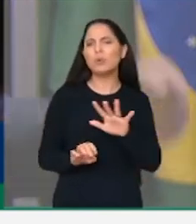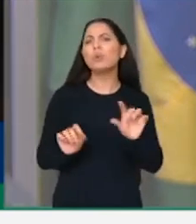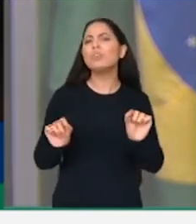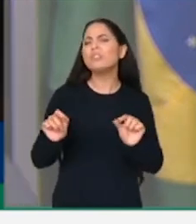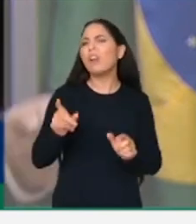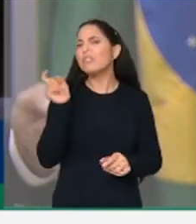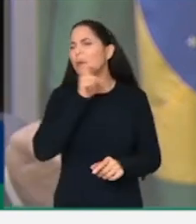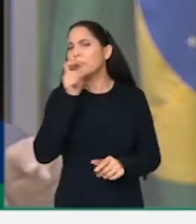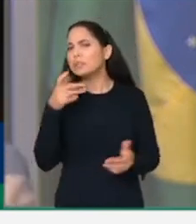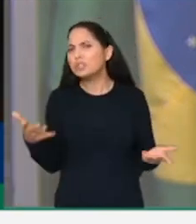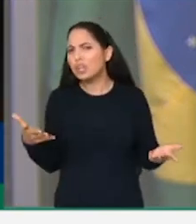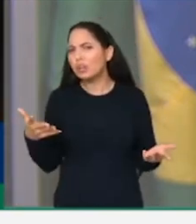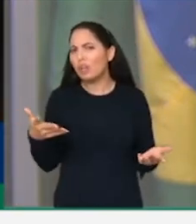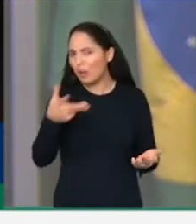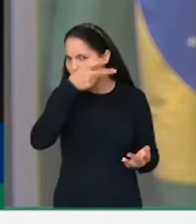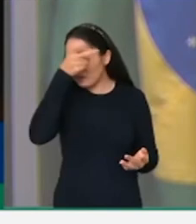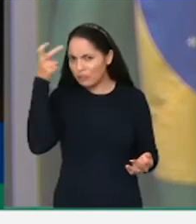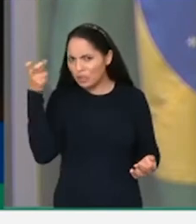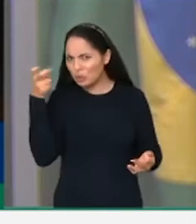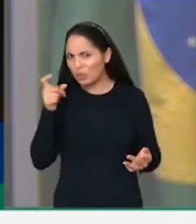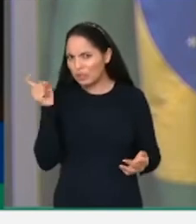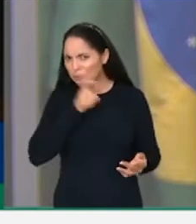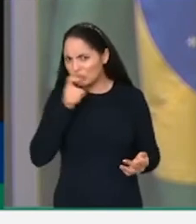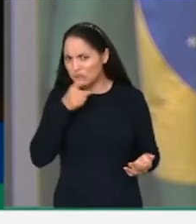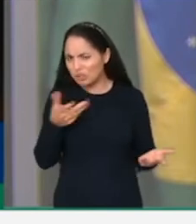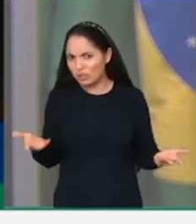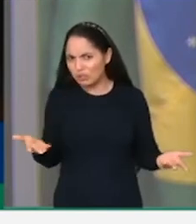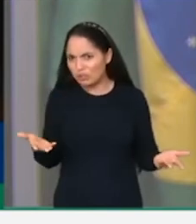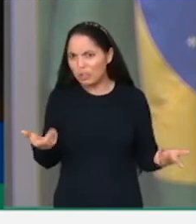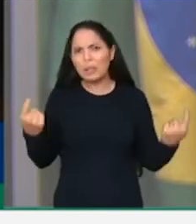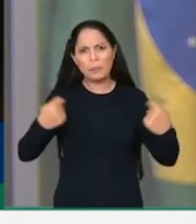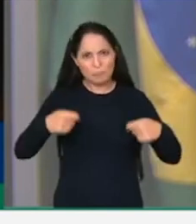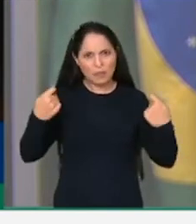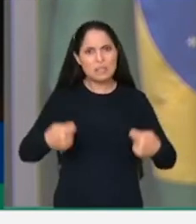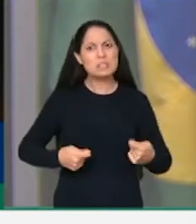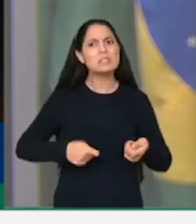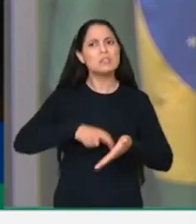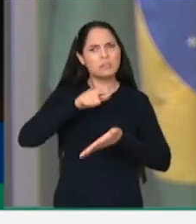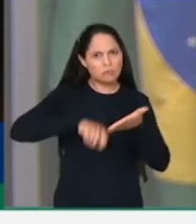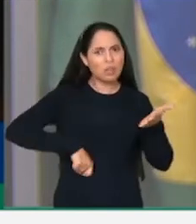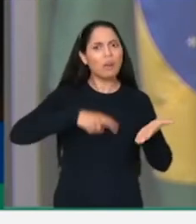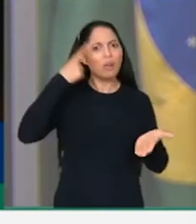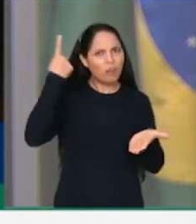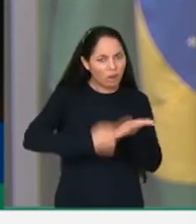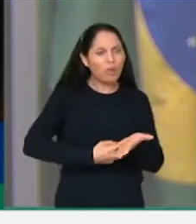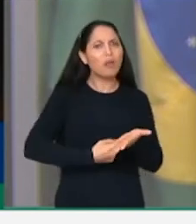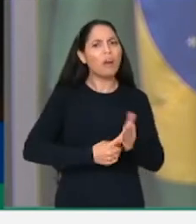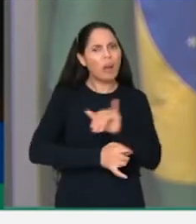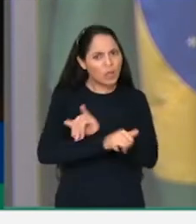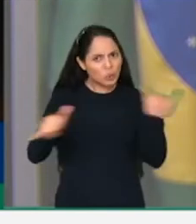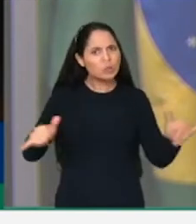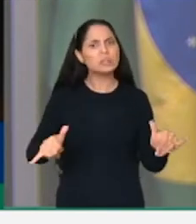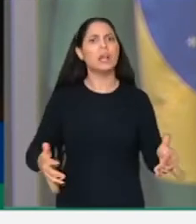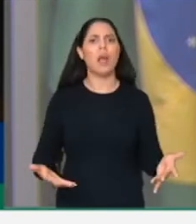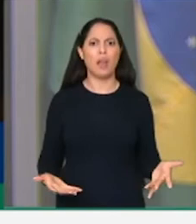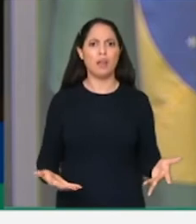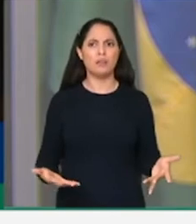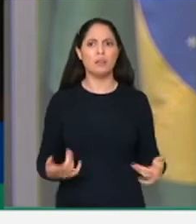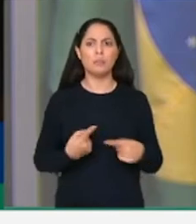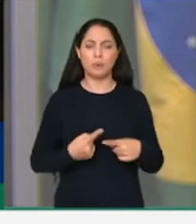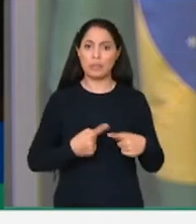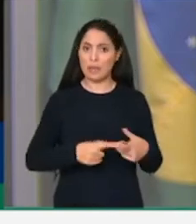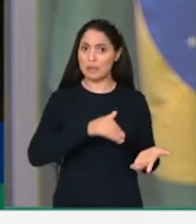após a vacina, que é o protocolo que tem que ser atendido pelas prefeituras e secretarias de saúde.